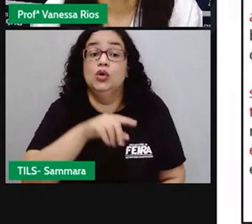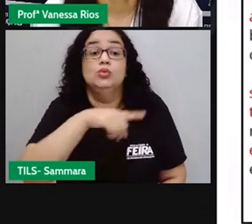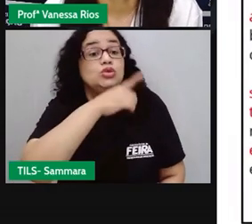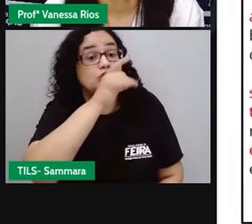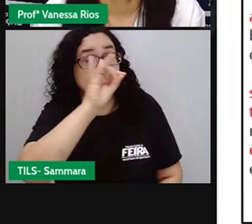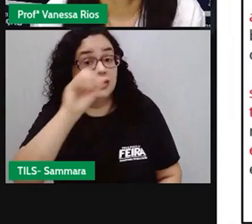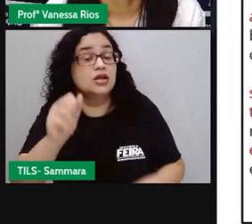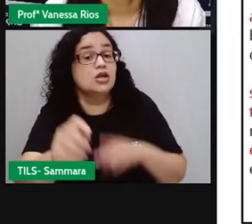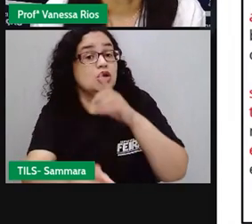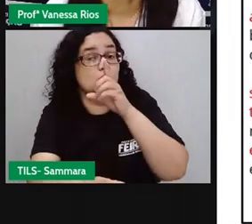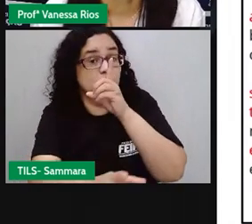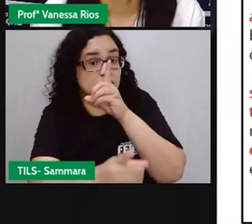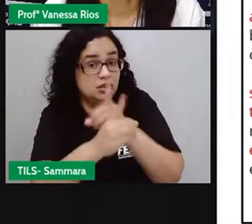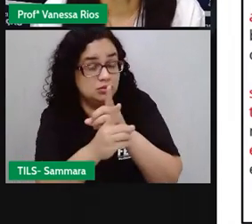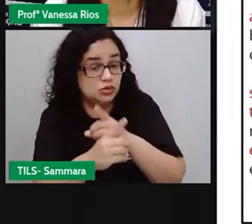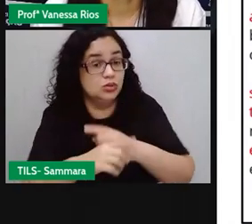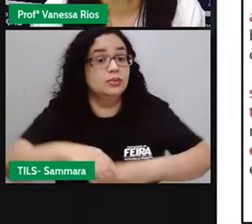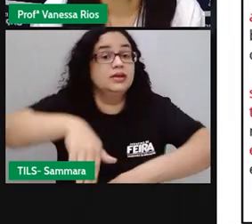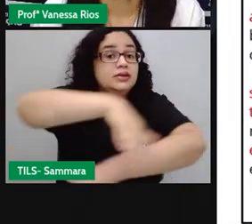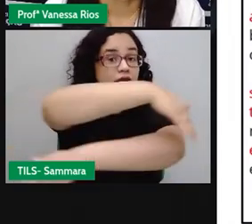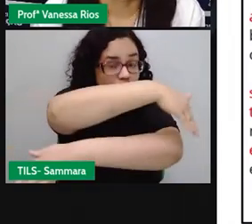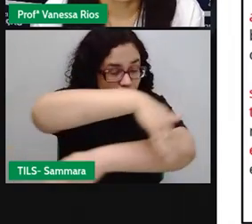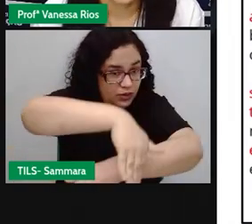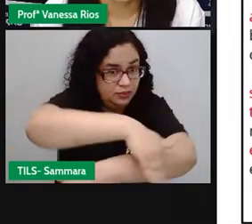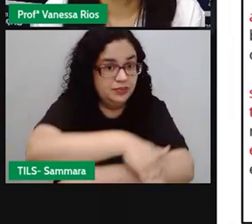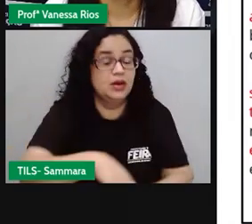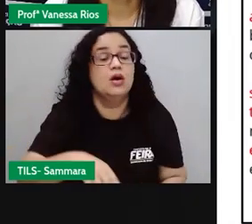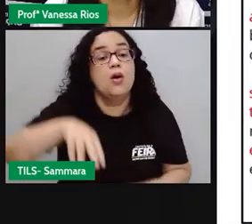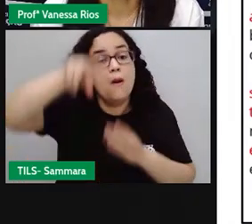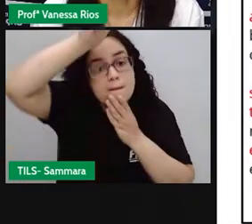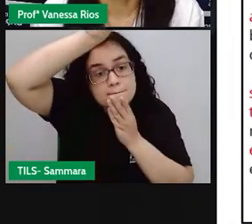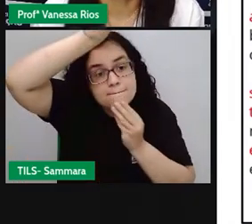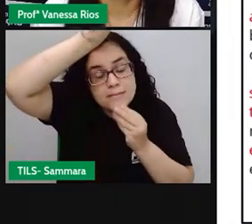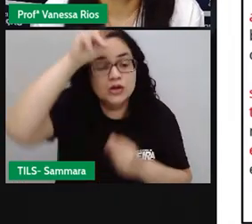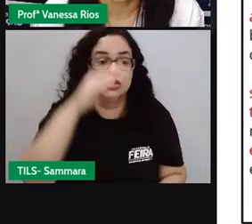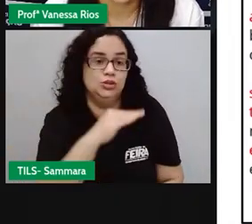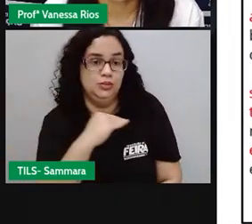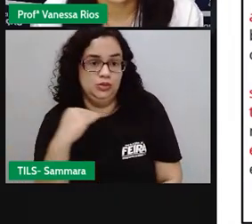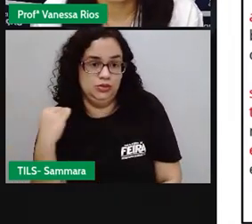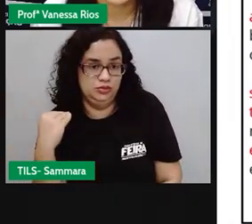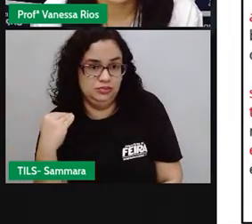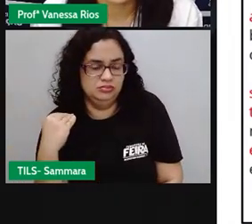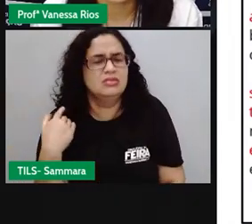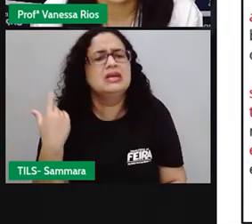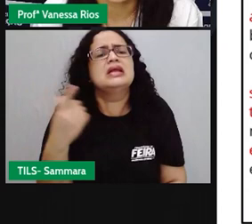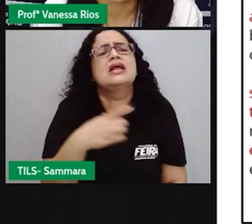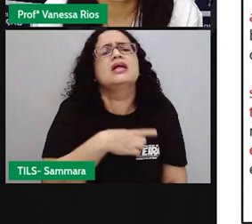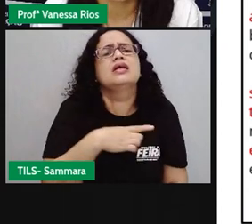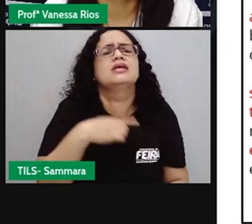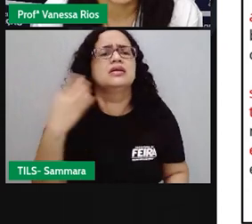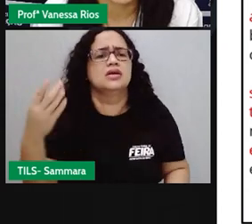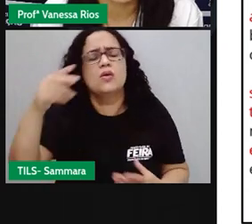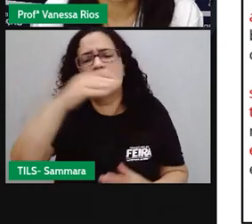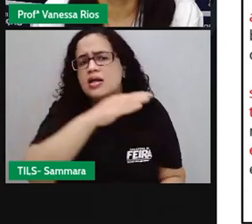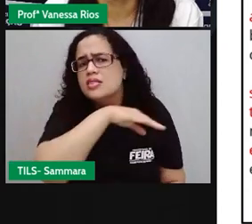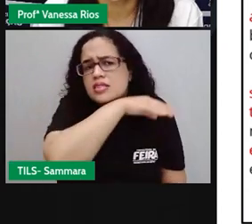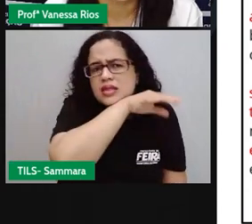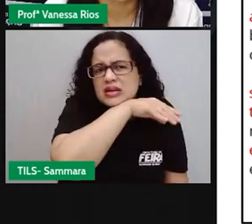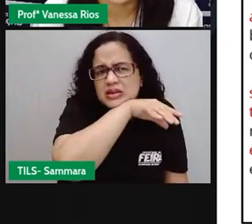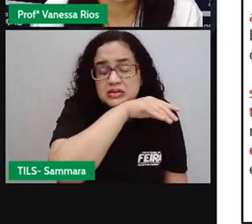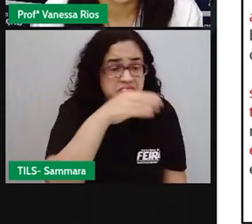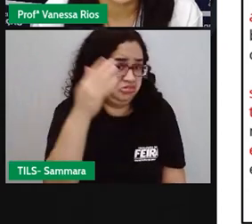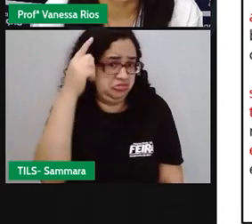Um dia, encontramos no meio da rua um bode morto. A quem pertencer esse animal,